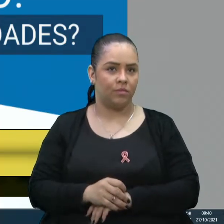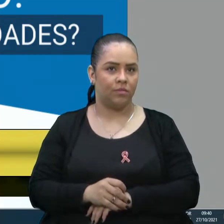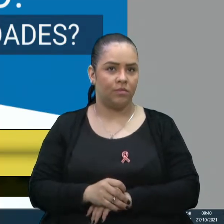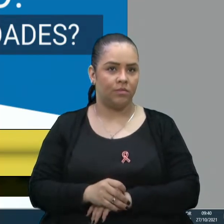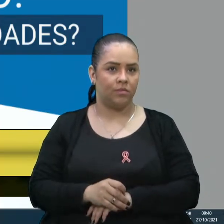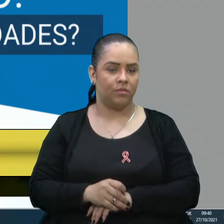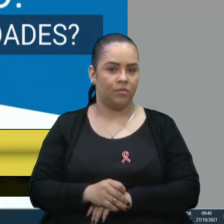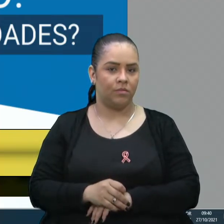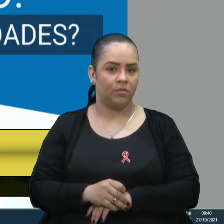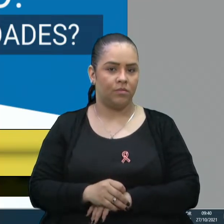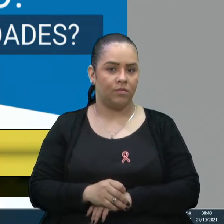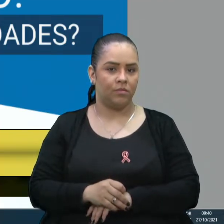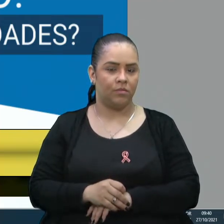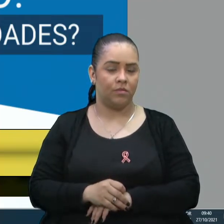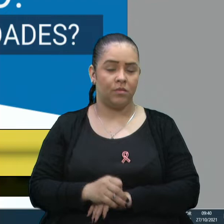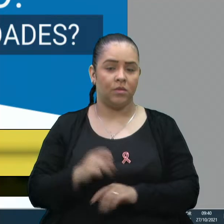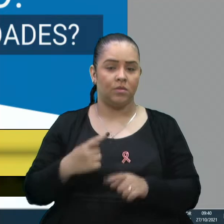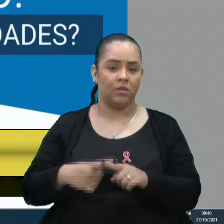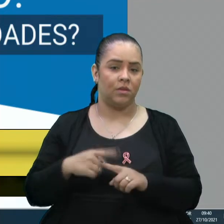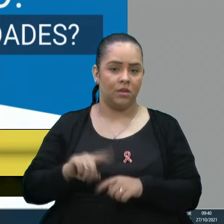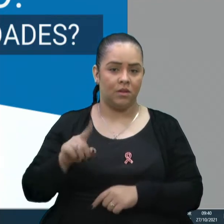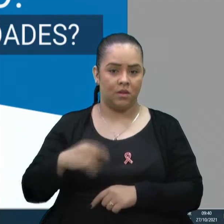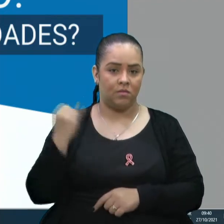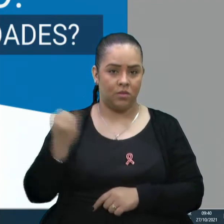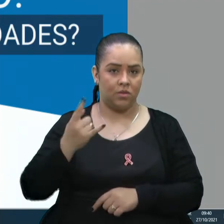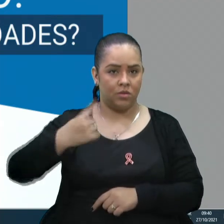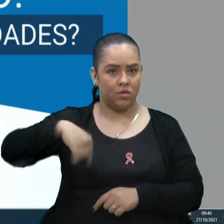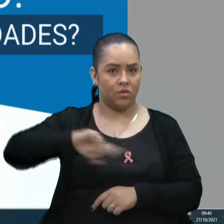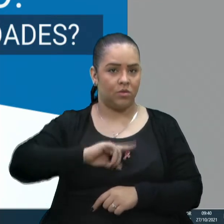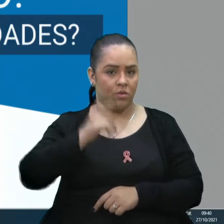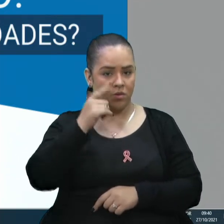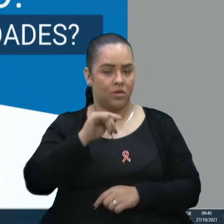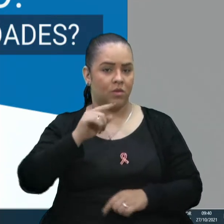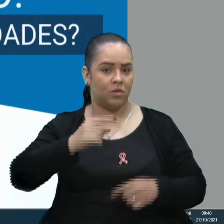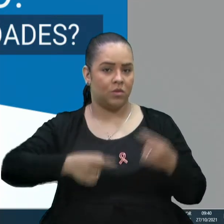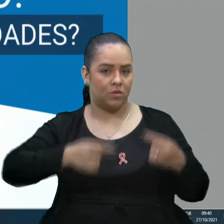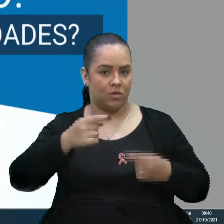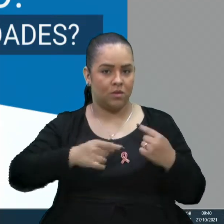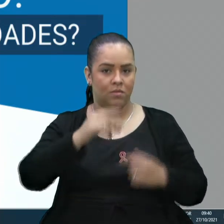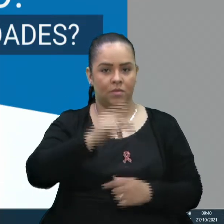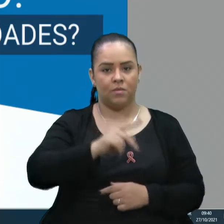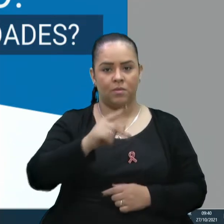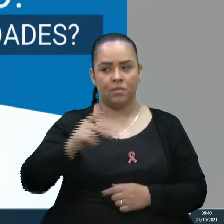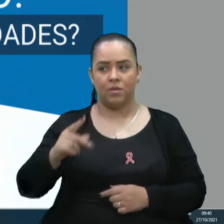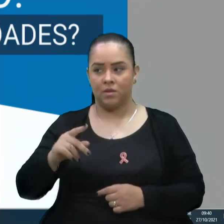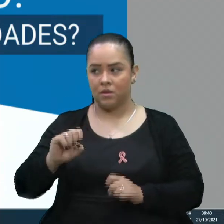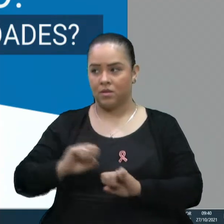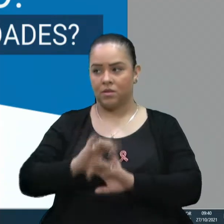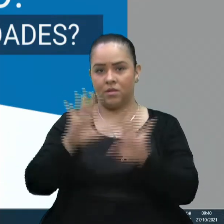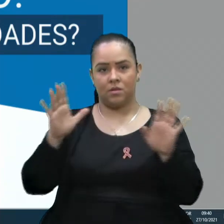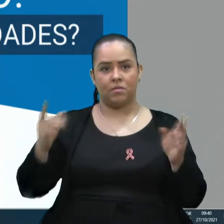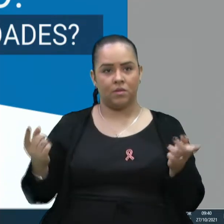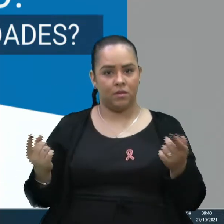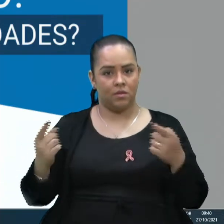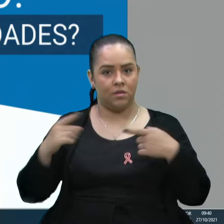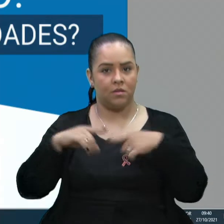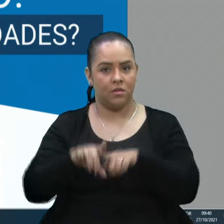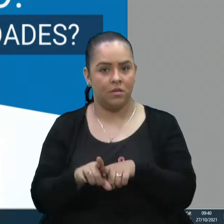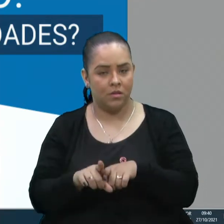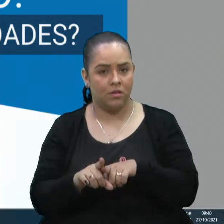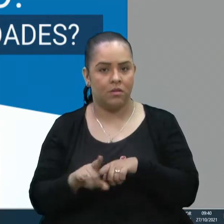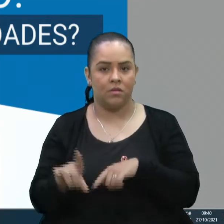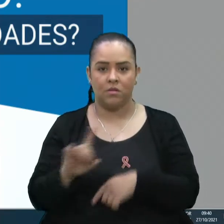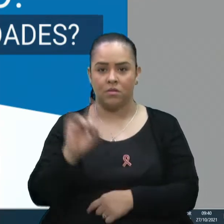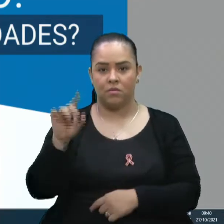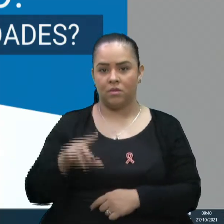importante aqui a gente poder debater essas PPPs e deixar claro que as parcerias públicas e privadas não